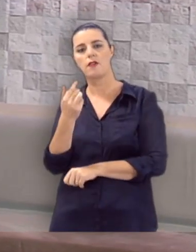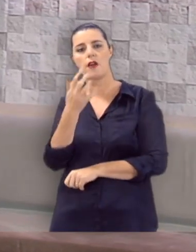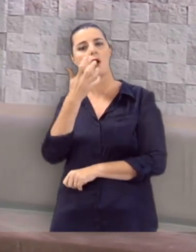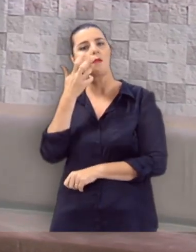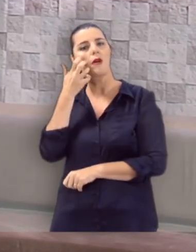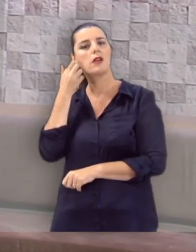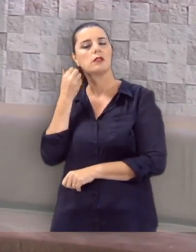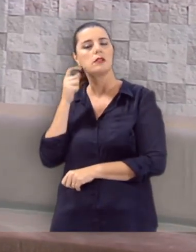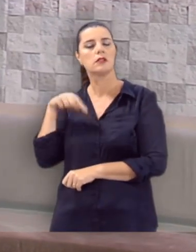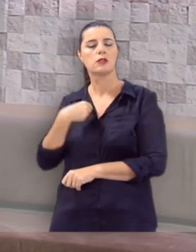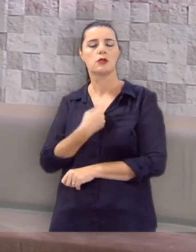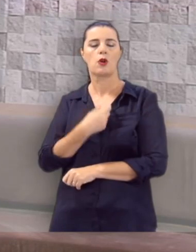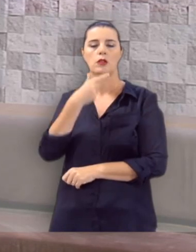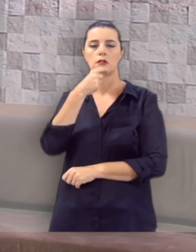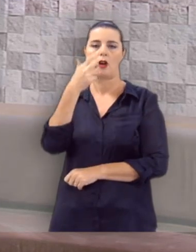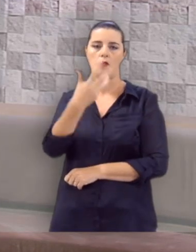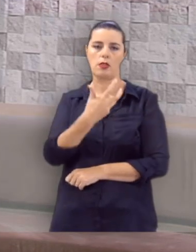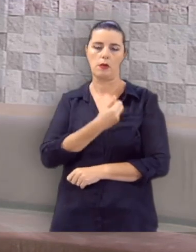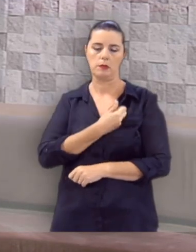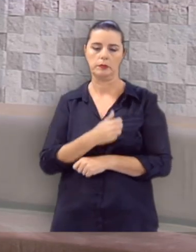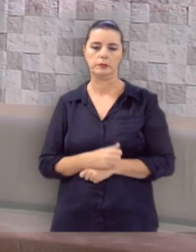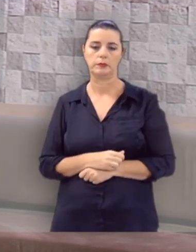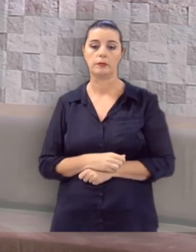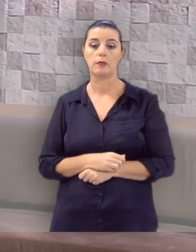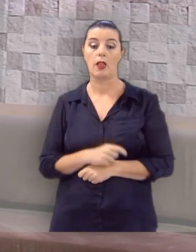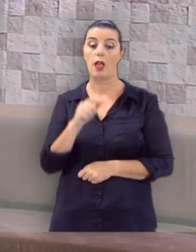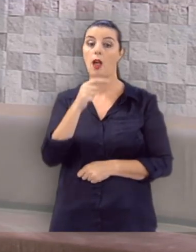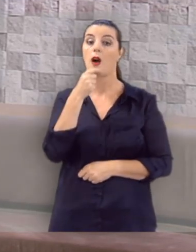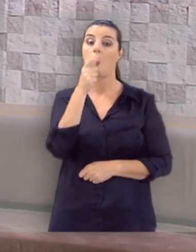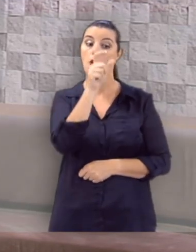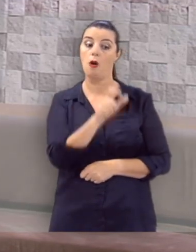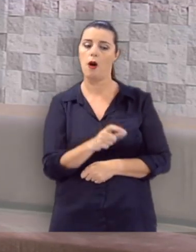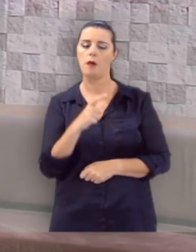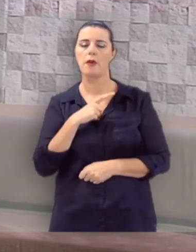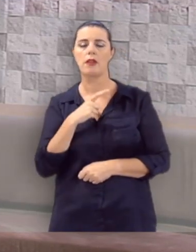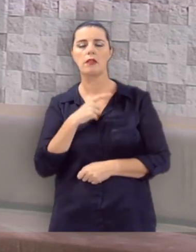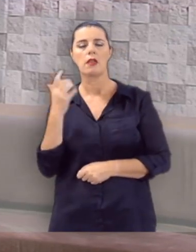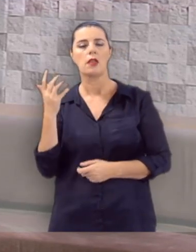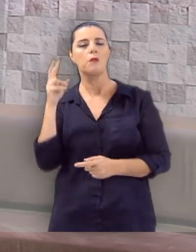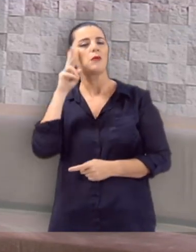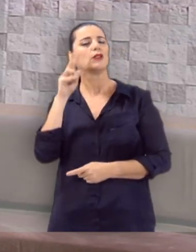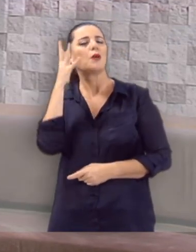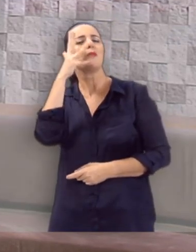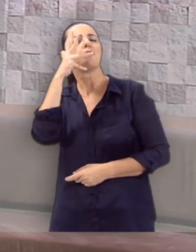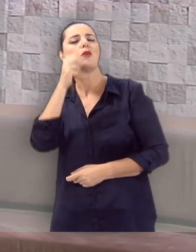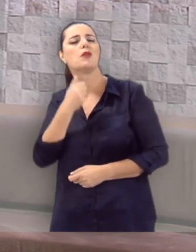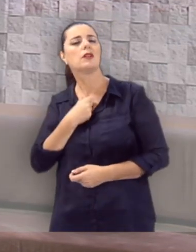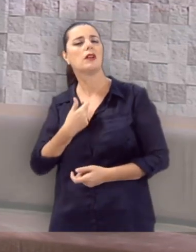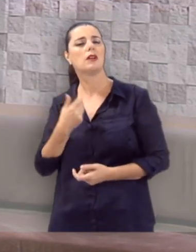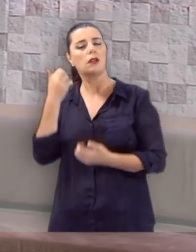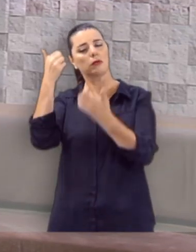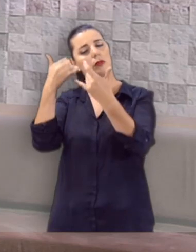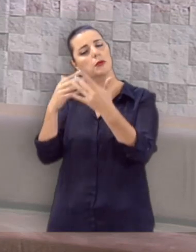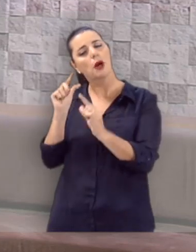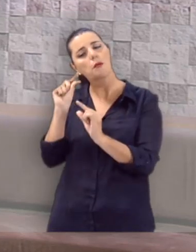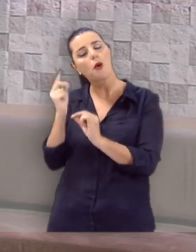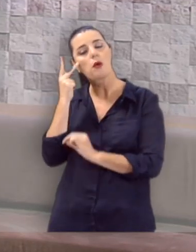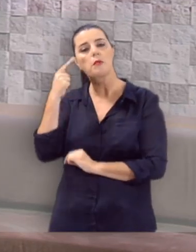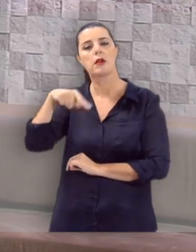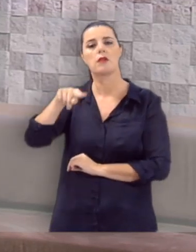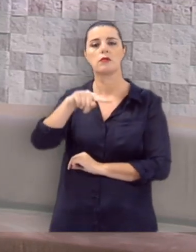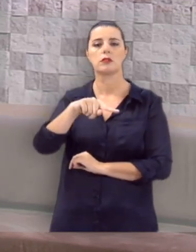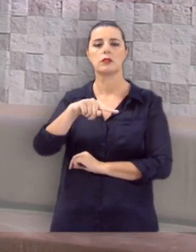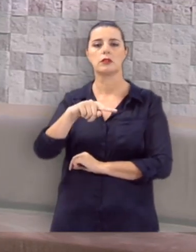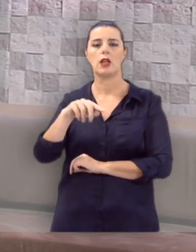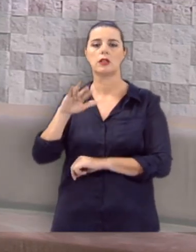de onde vem o Messias, o nosso Salvador. Este homem tem uma história belíssima. E eu quero contar um